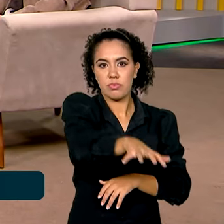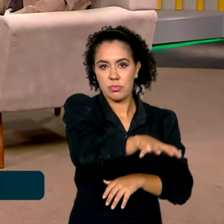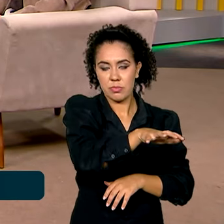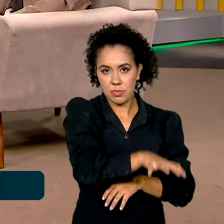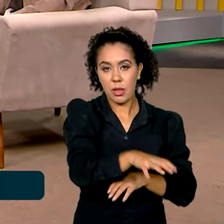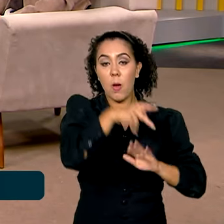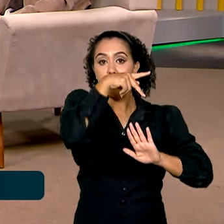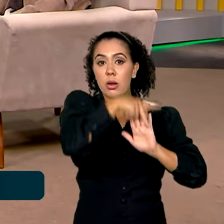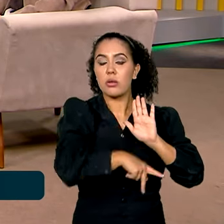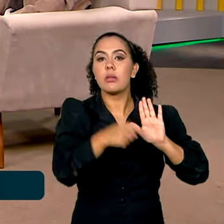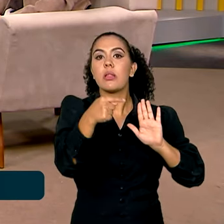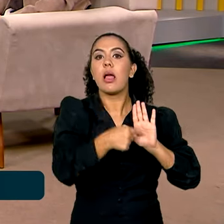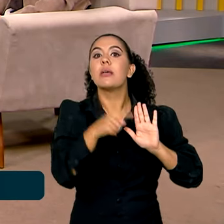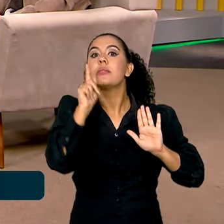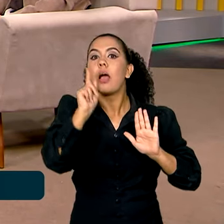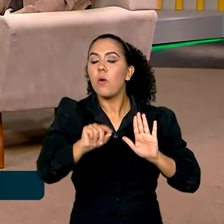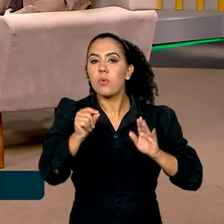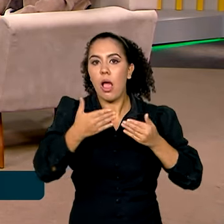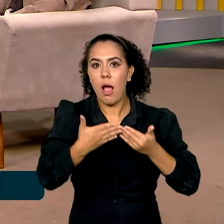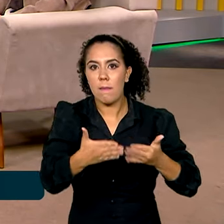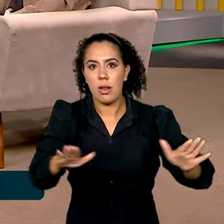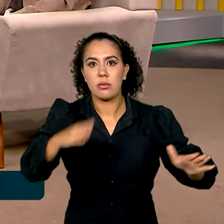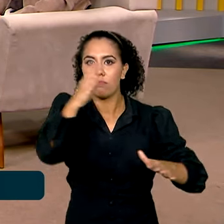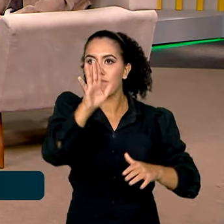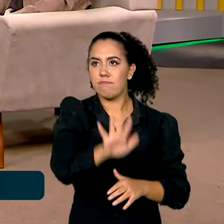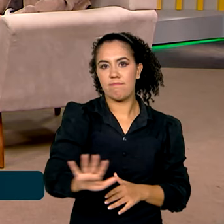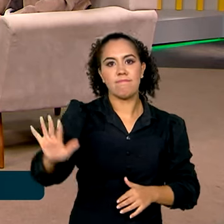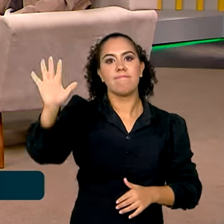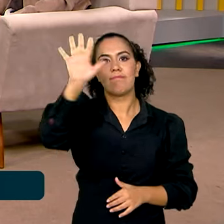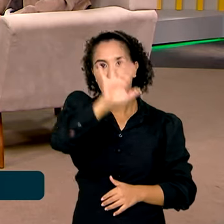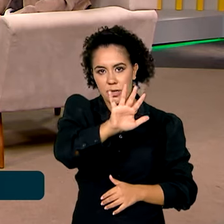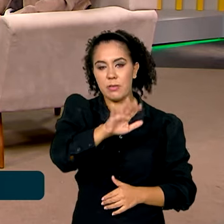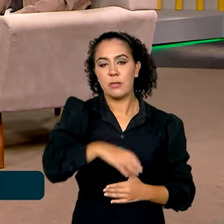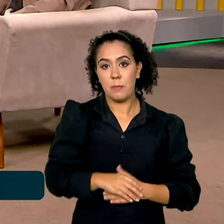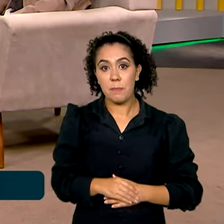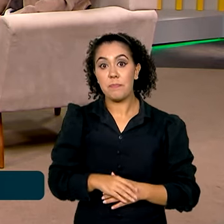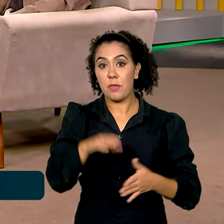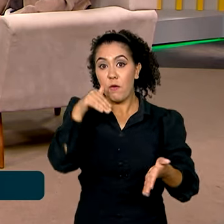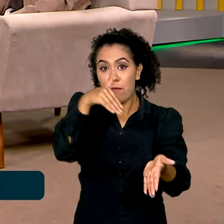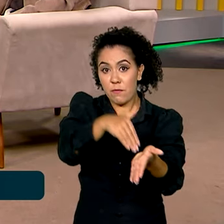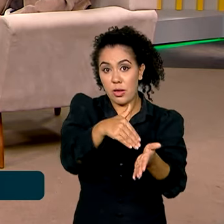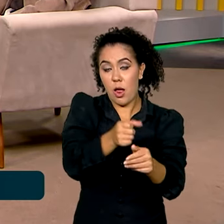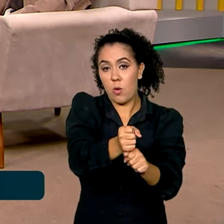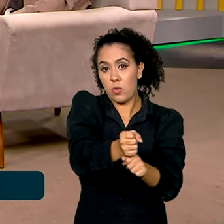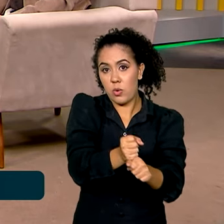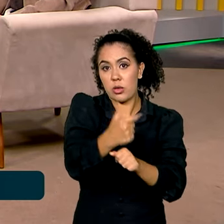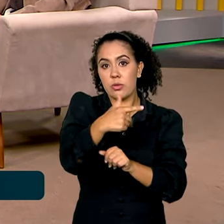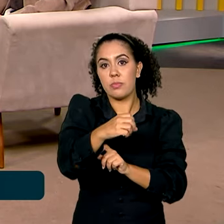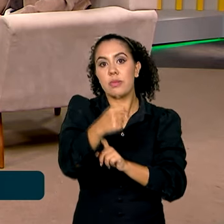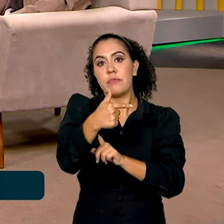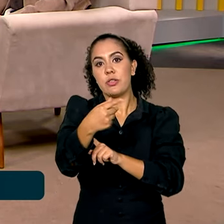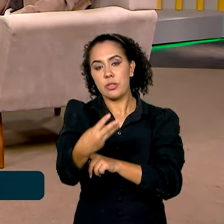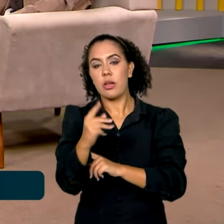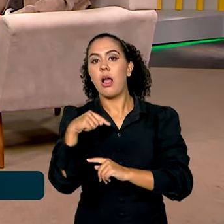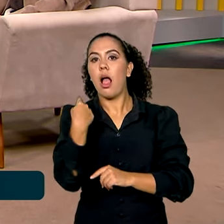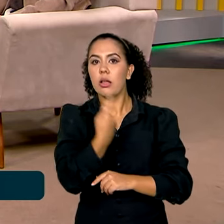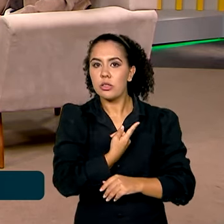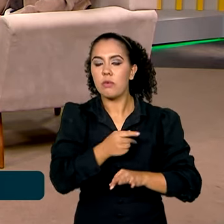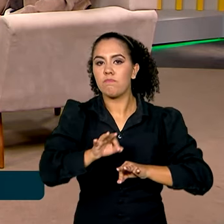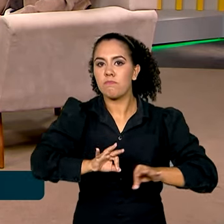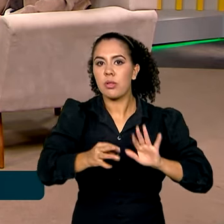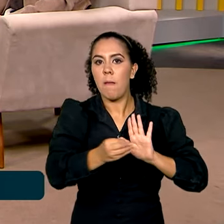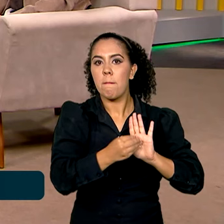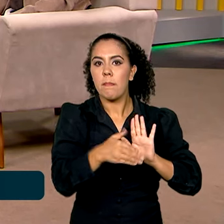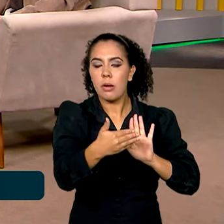prevê ampliação para todo o país. No final do ano, nós tivemos como implementação ainda